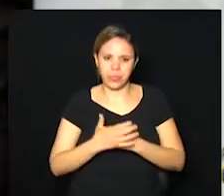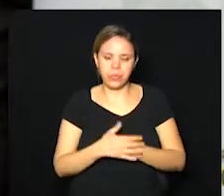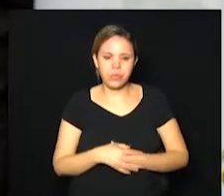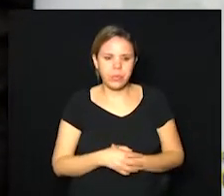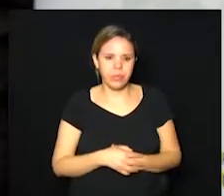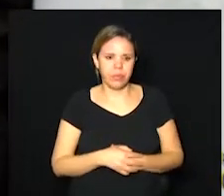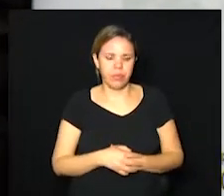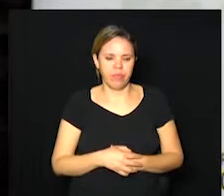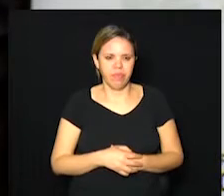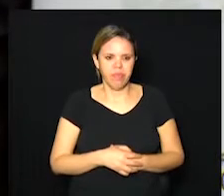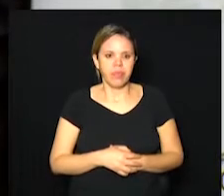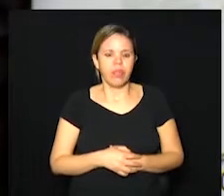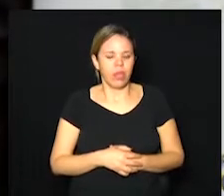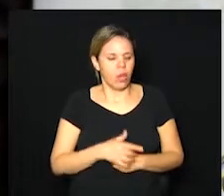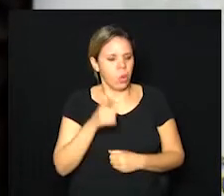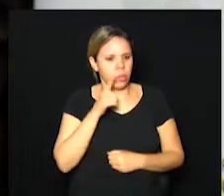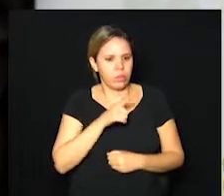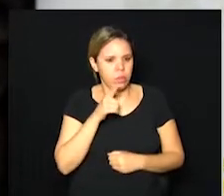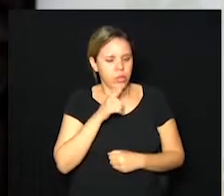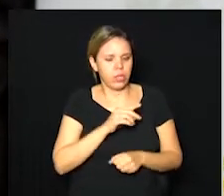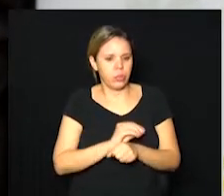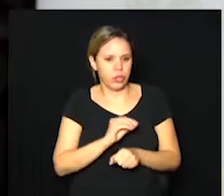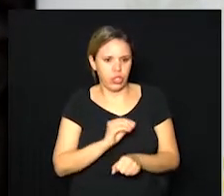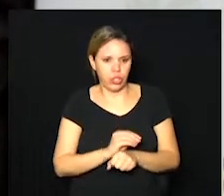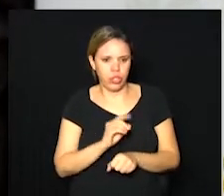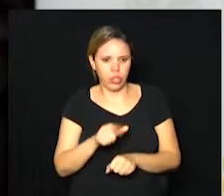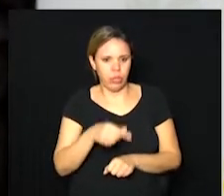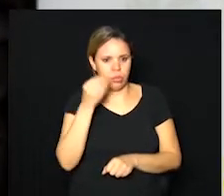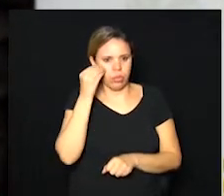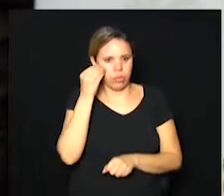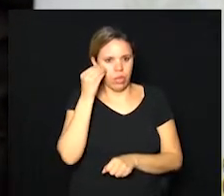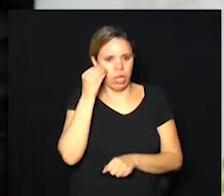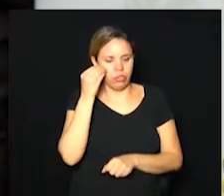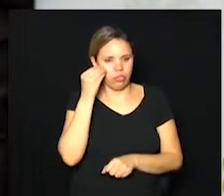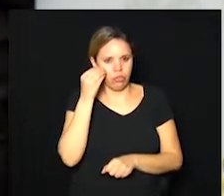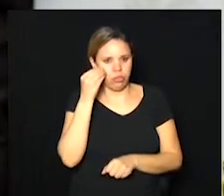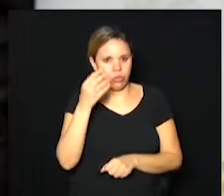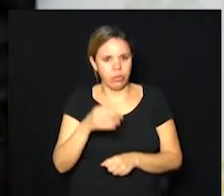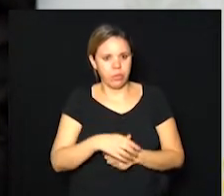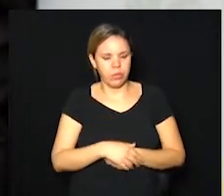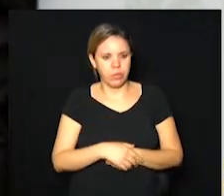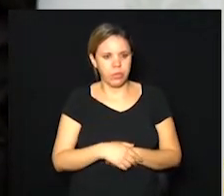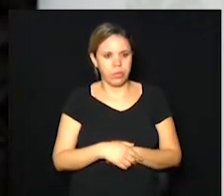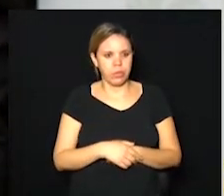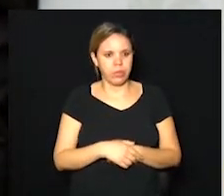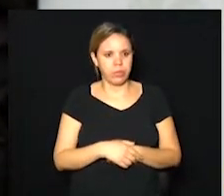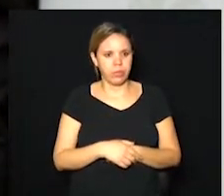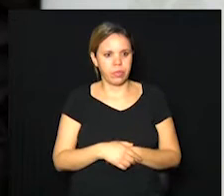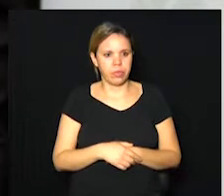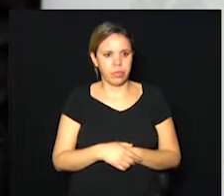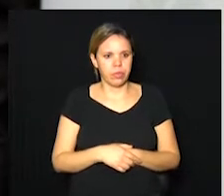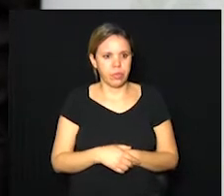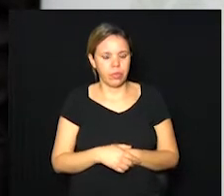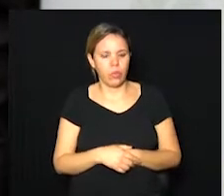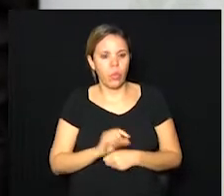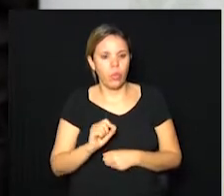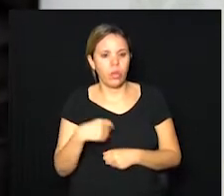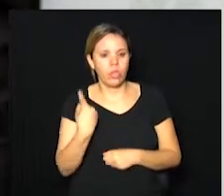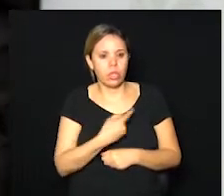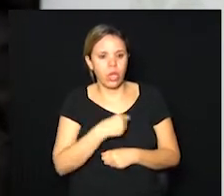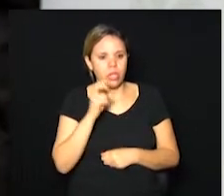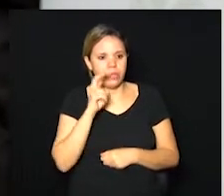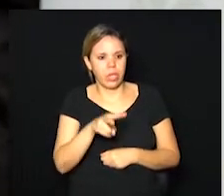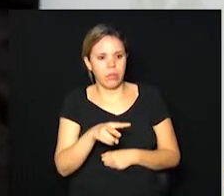se imunizaram porque o teste é um teste de imunidade então eles se imunizaram e o que nós vemos